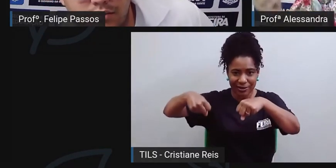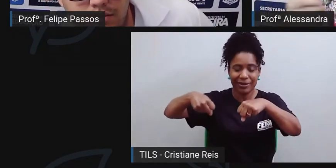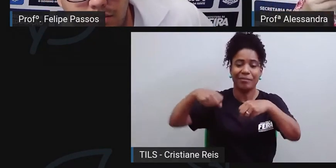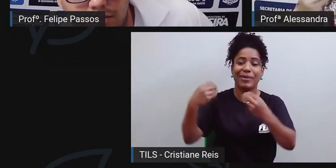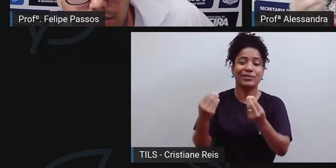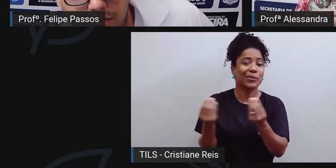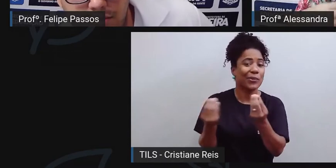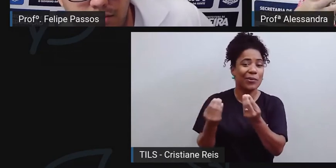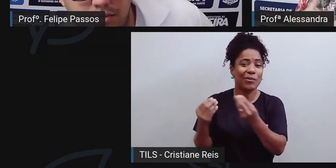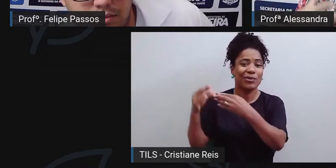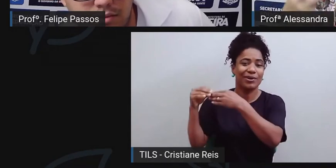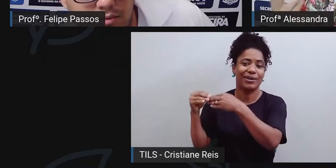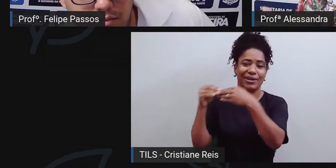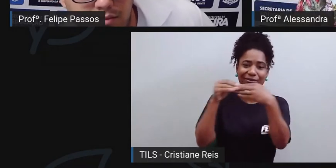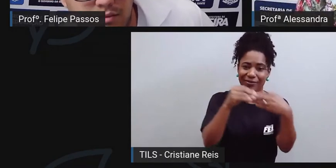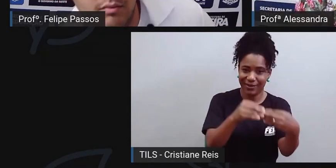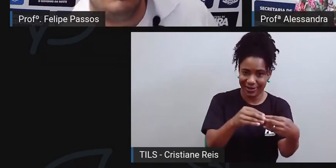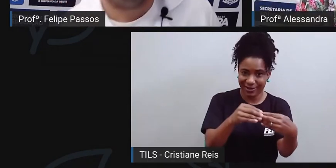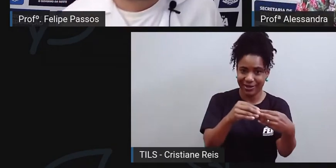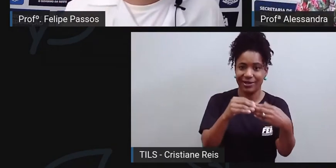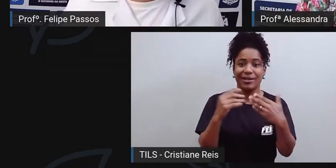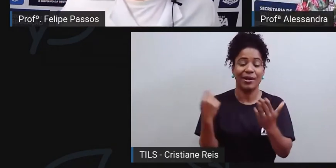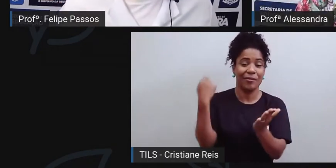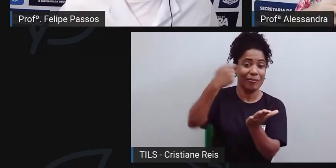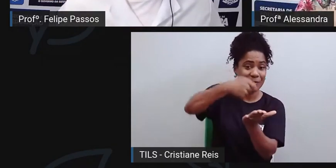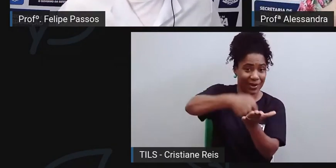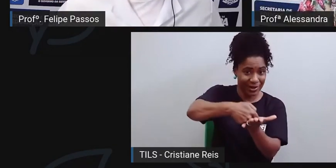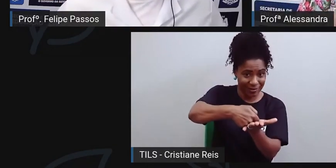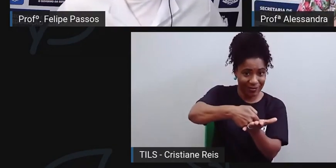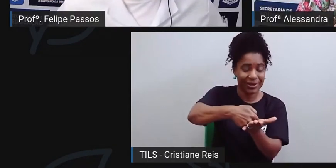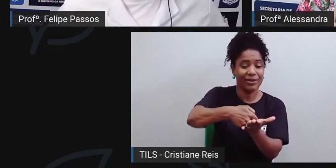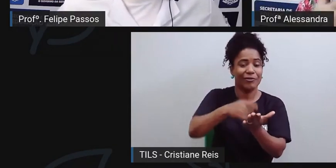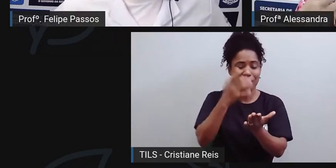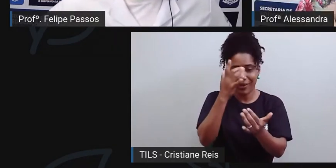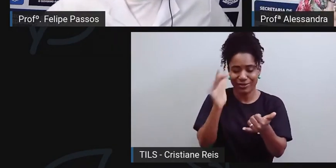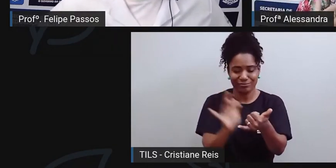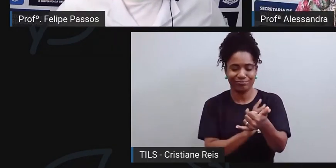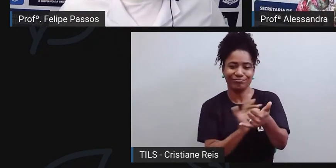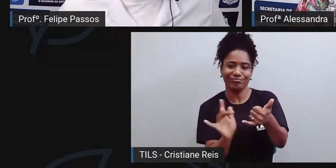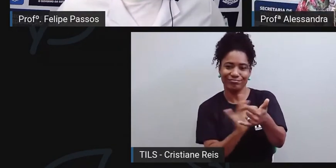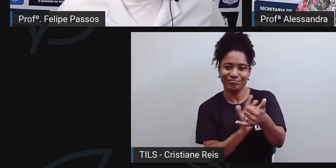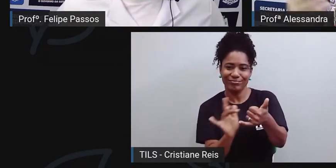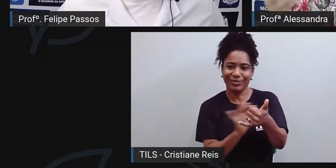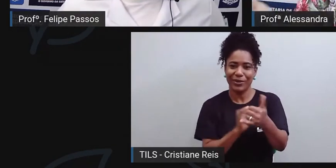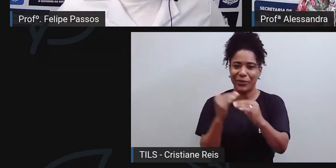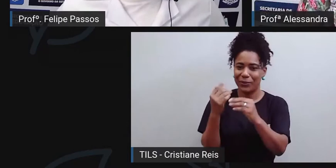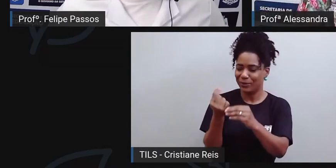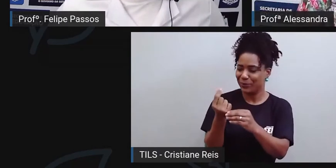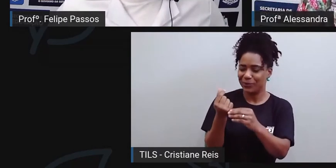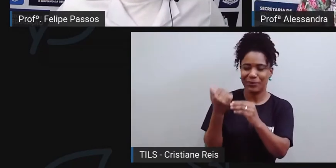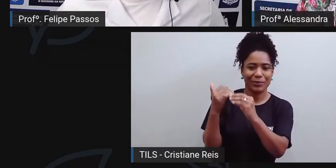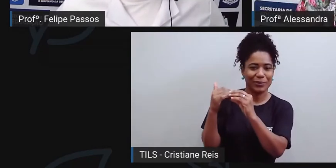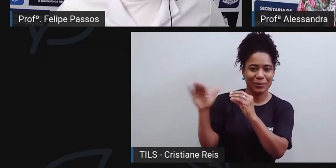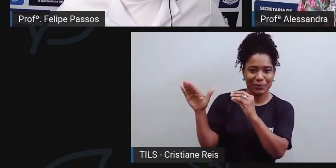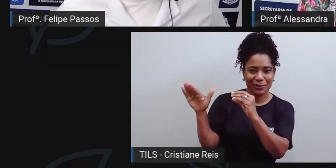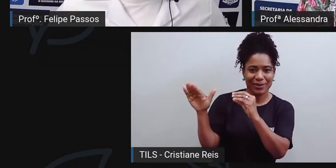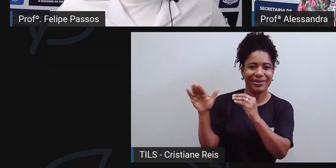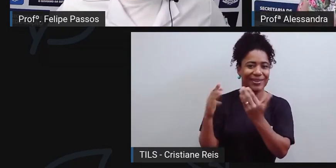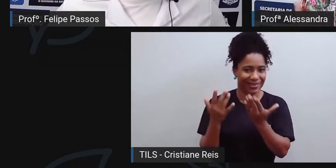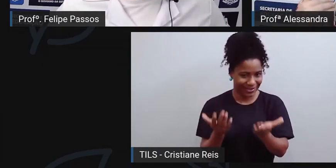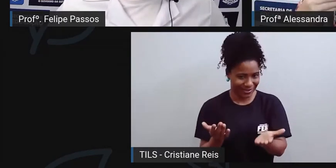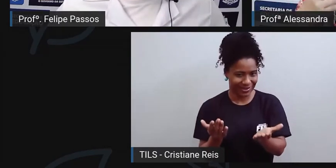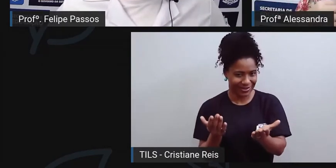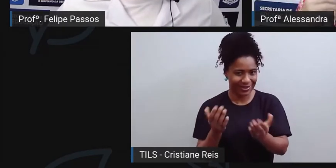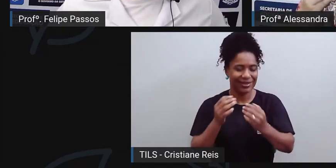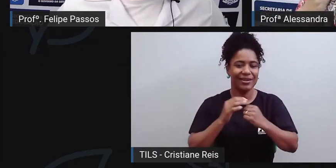apesar de que as formas de pagamento hoje estão mais fáceis, por uma série, além das maquininhas, a questão do fix, mas a